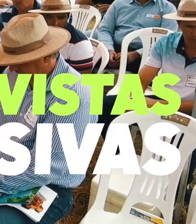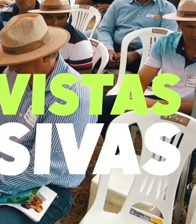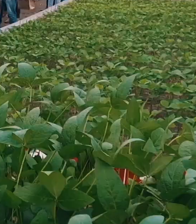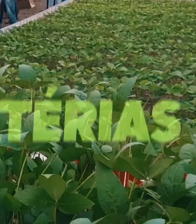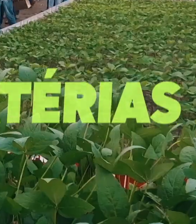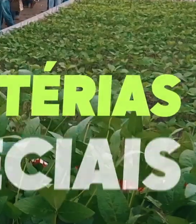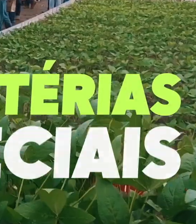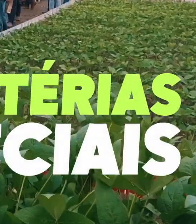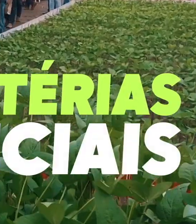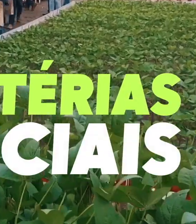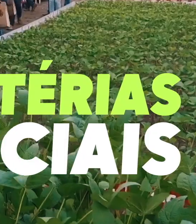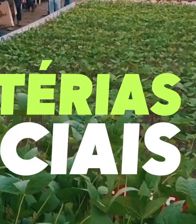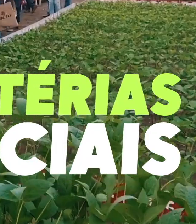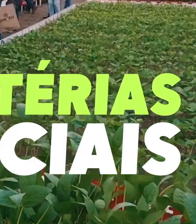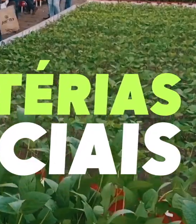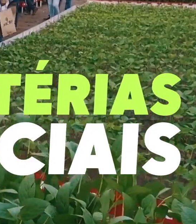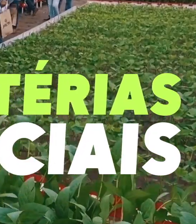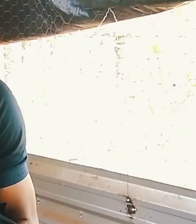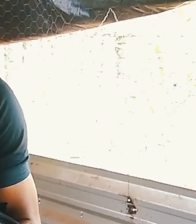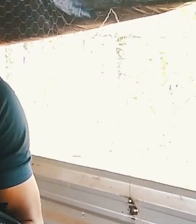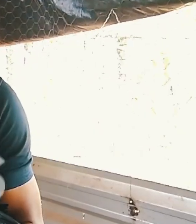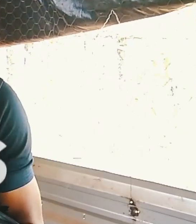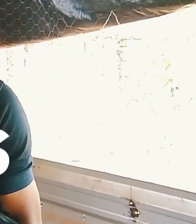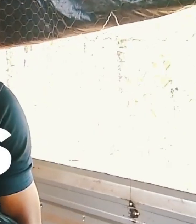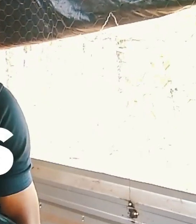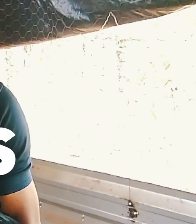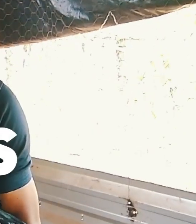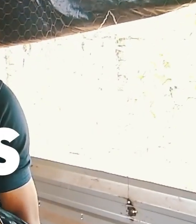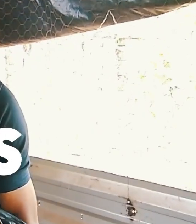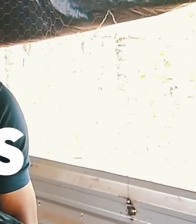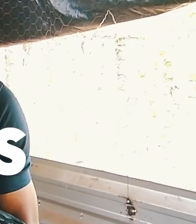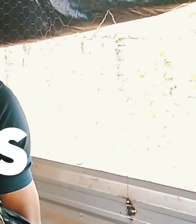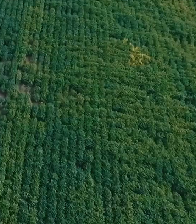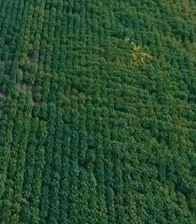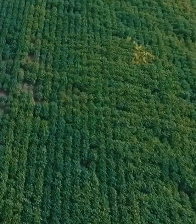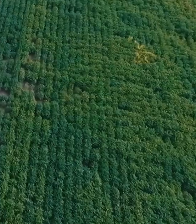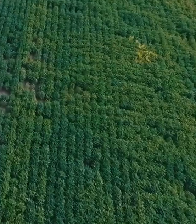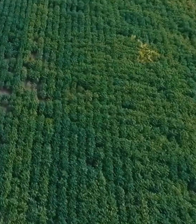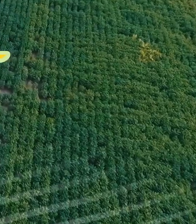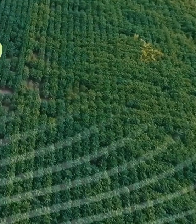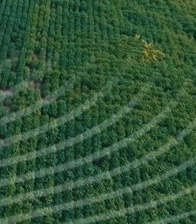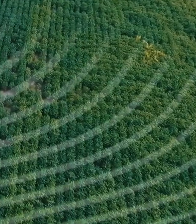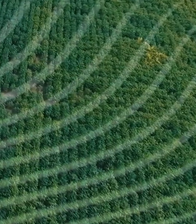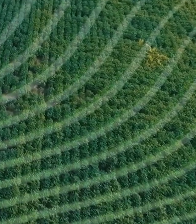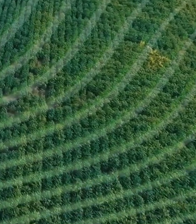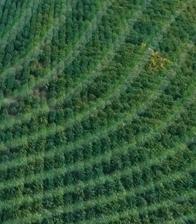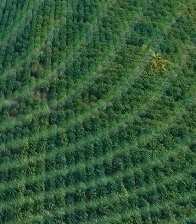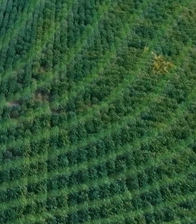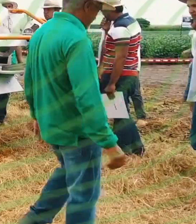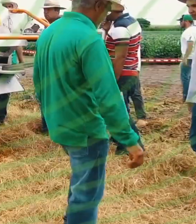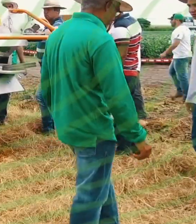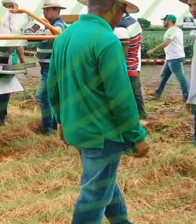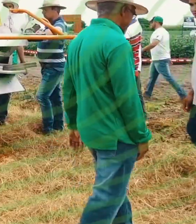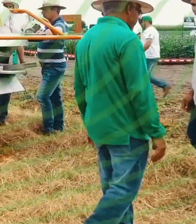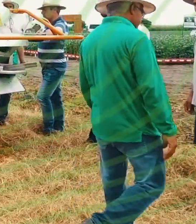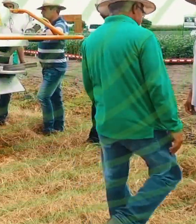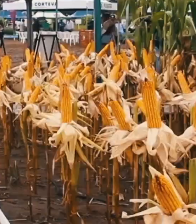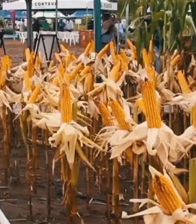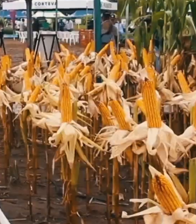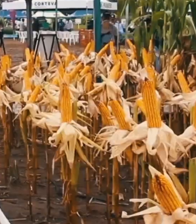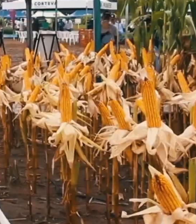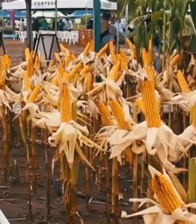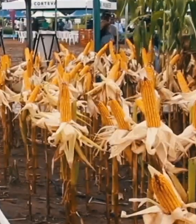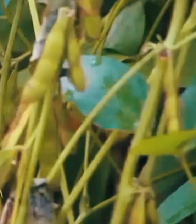exclusivas Matérias especiais Histórias inspiradoras Eu te espero no Piauí Que produz Na TV